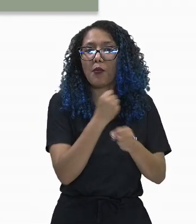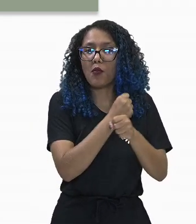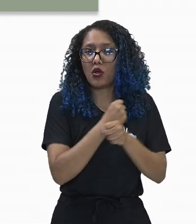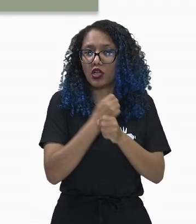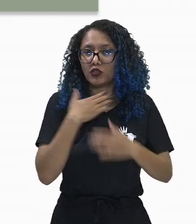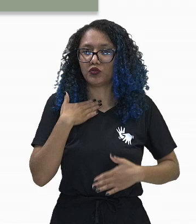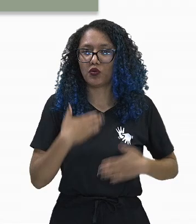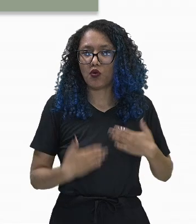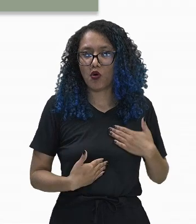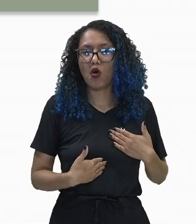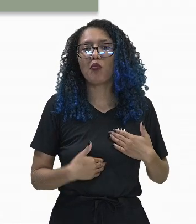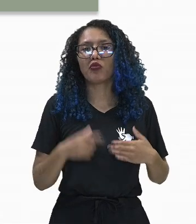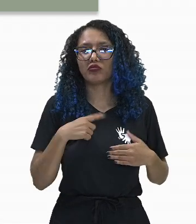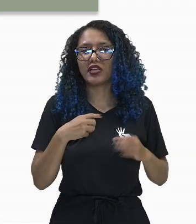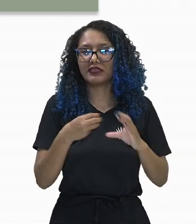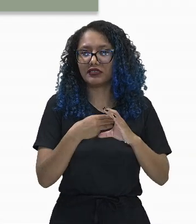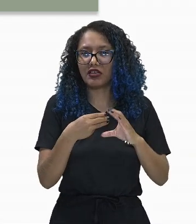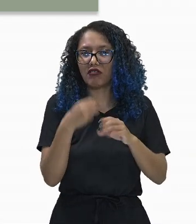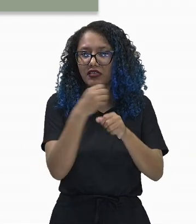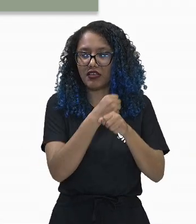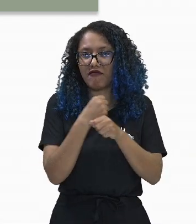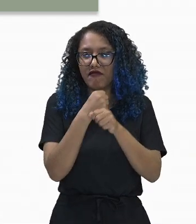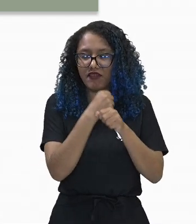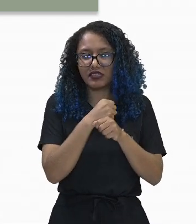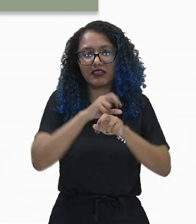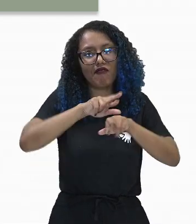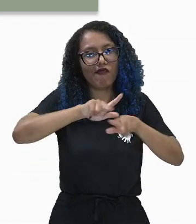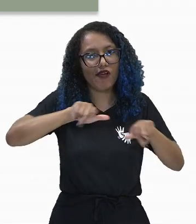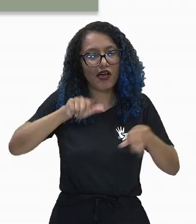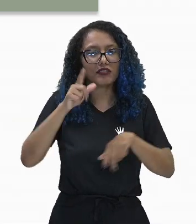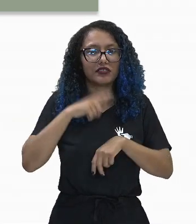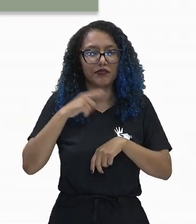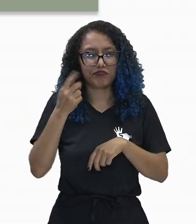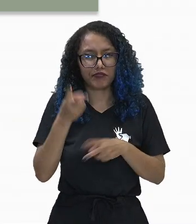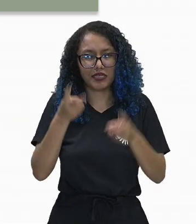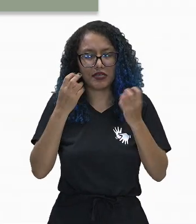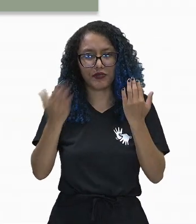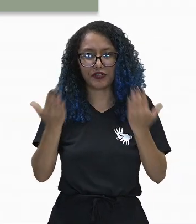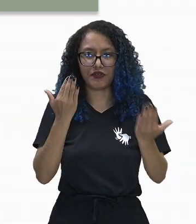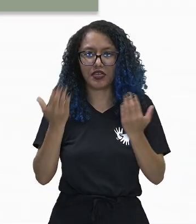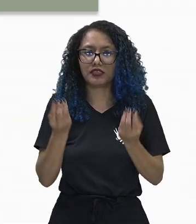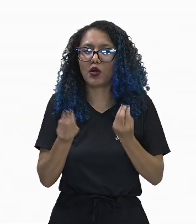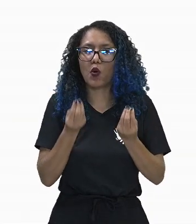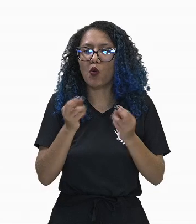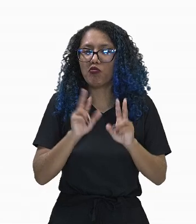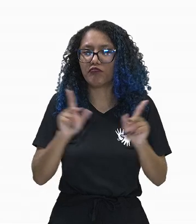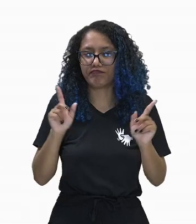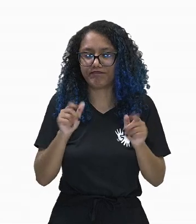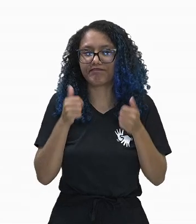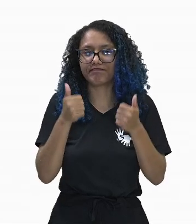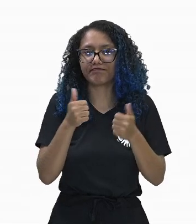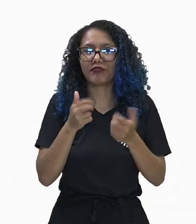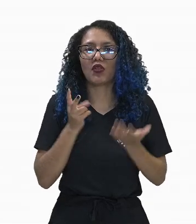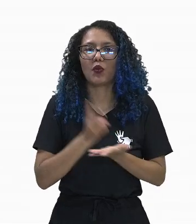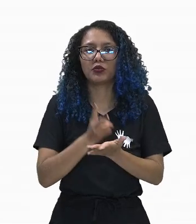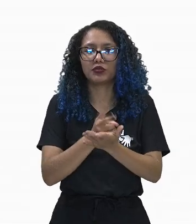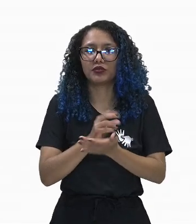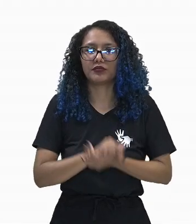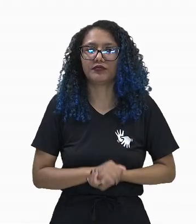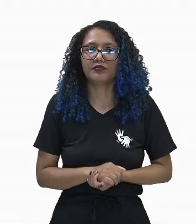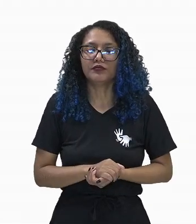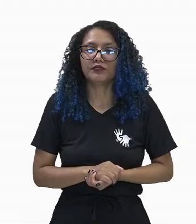defesa e anticorpos. Olha só essa comparação para a gente fazer uma diferença entre um e outro. Continuando aí,